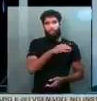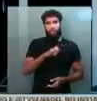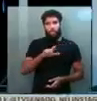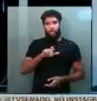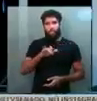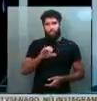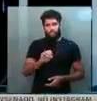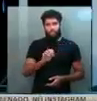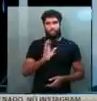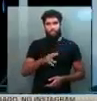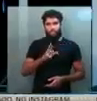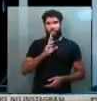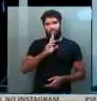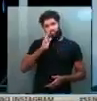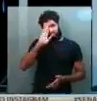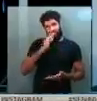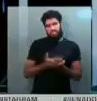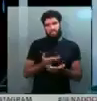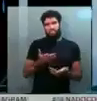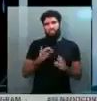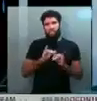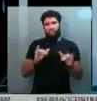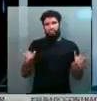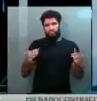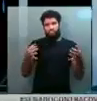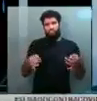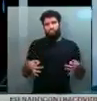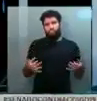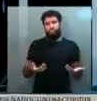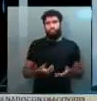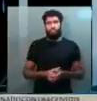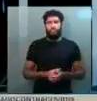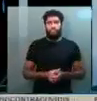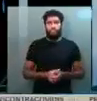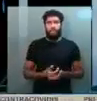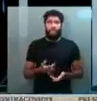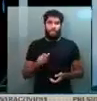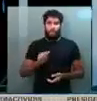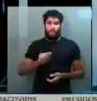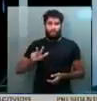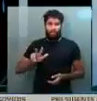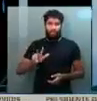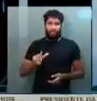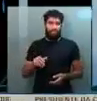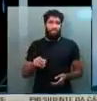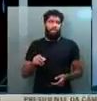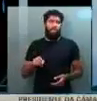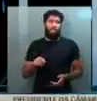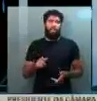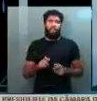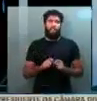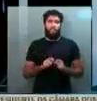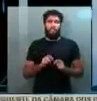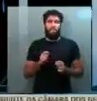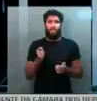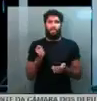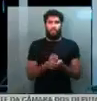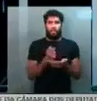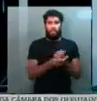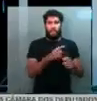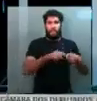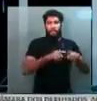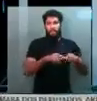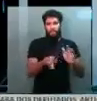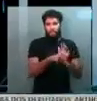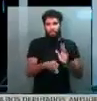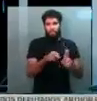acredito que tenha efetuado a completo a resposta, e a Anvisa não efetua a aquisição de nenhum insumo para